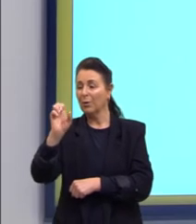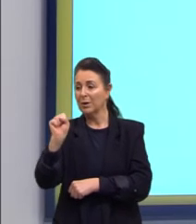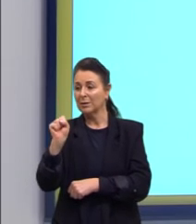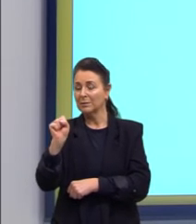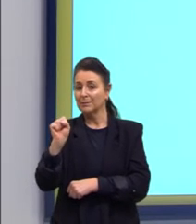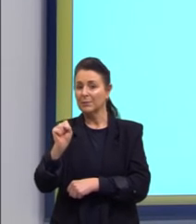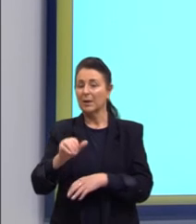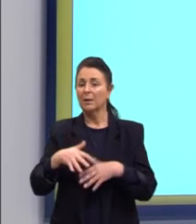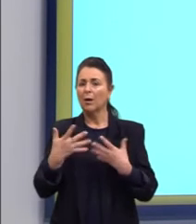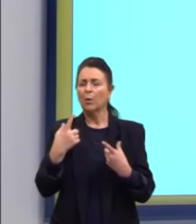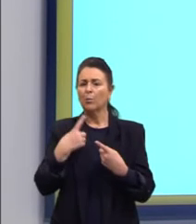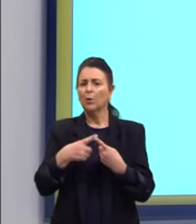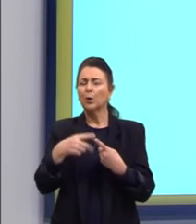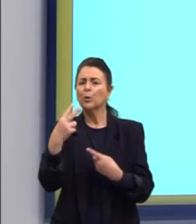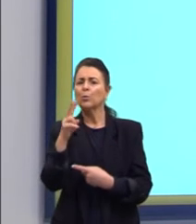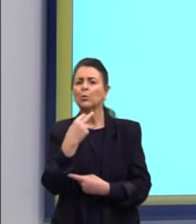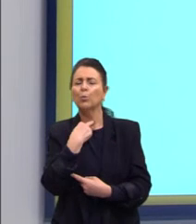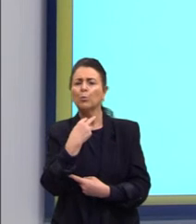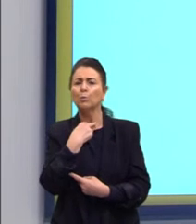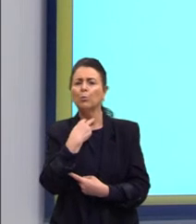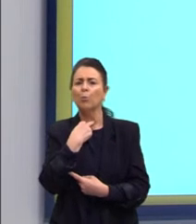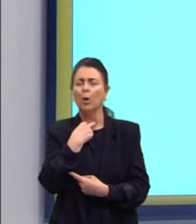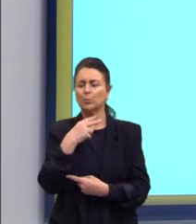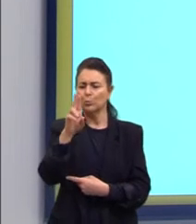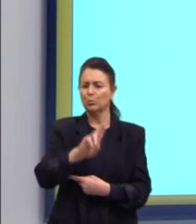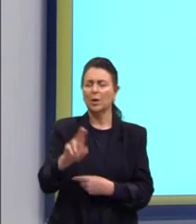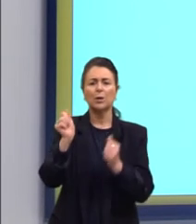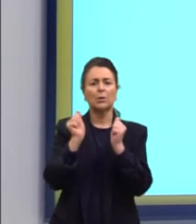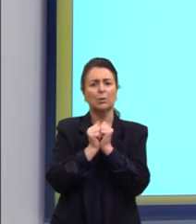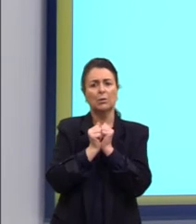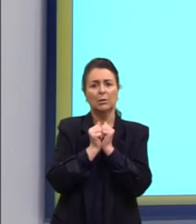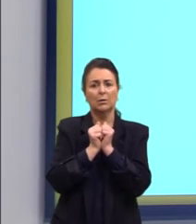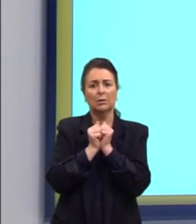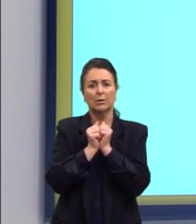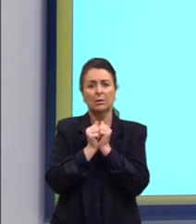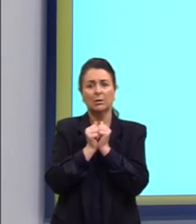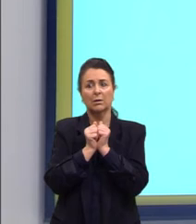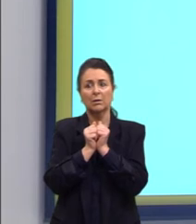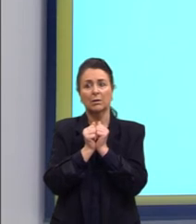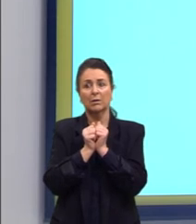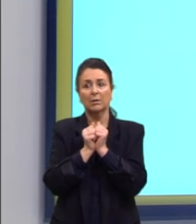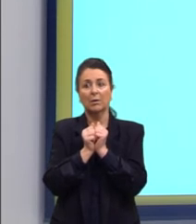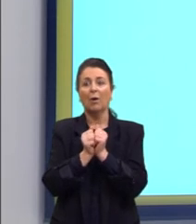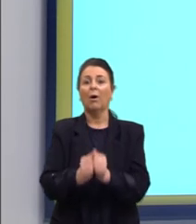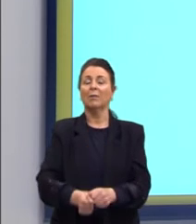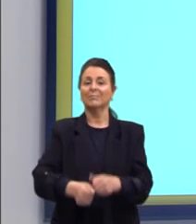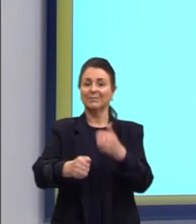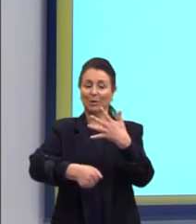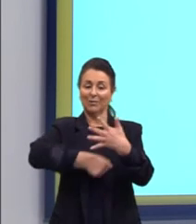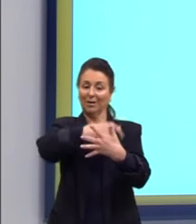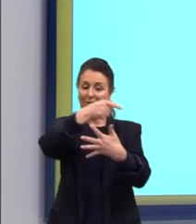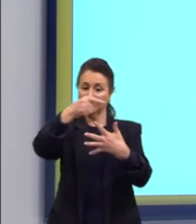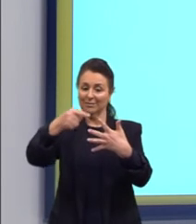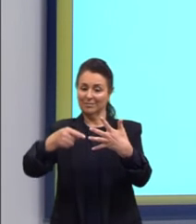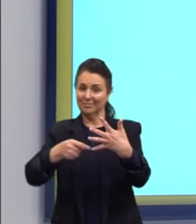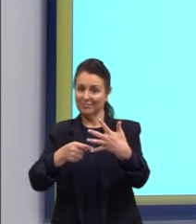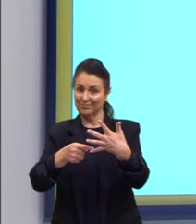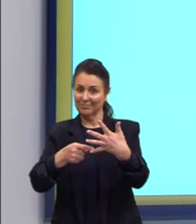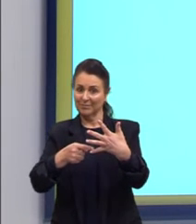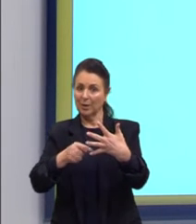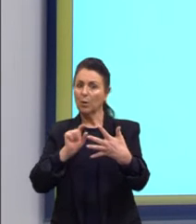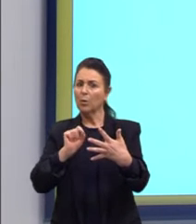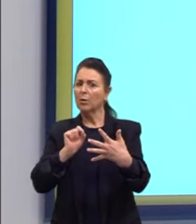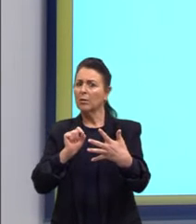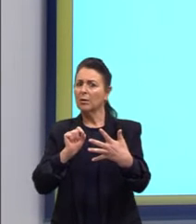Então, por que que eu não posso consumir eles juntos? Aqui, então, estão as alternativas. O que